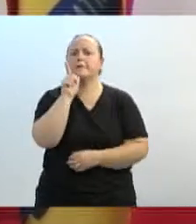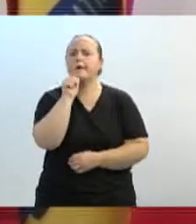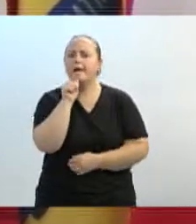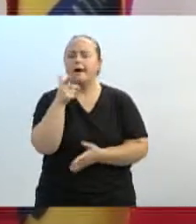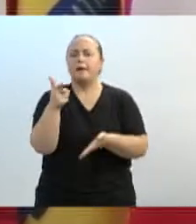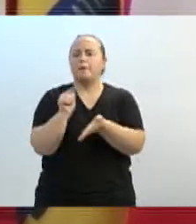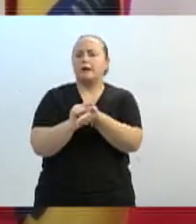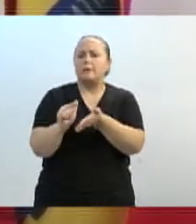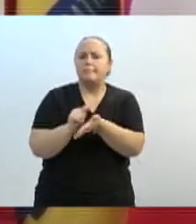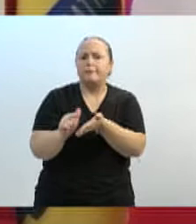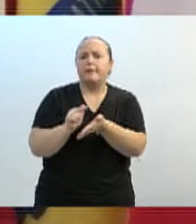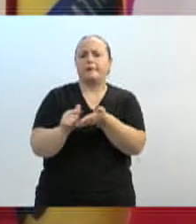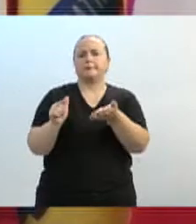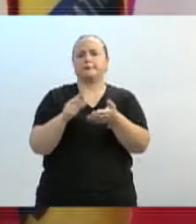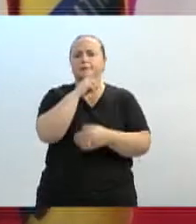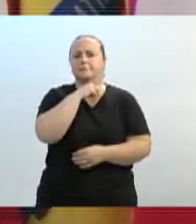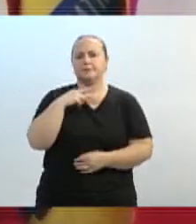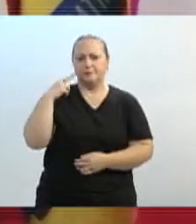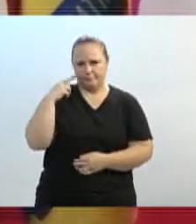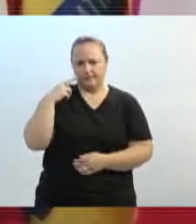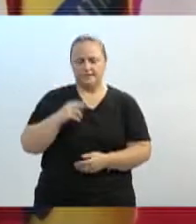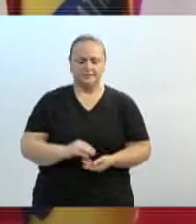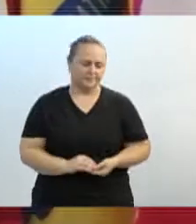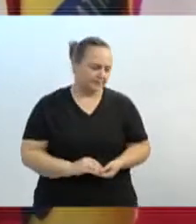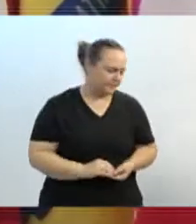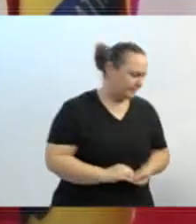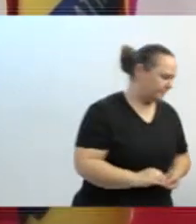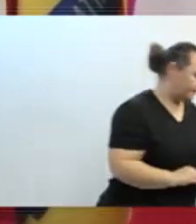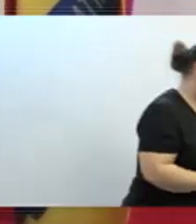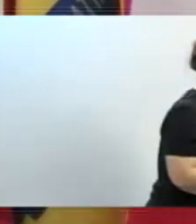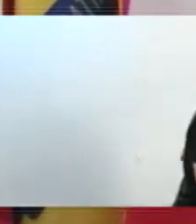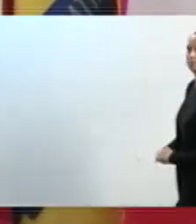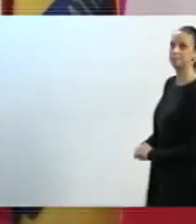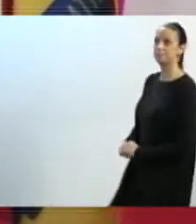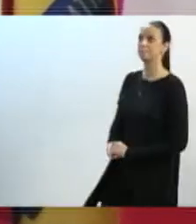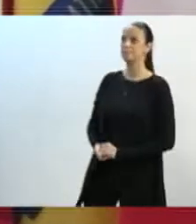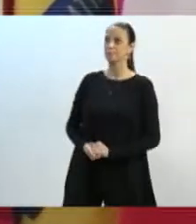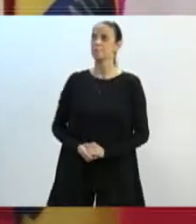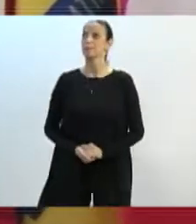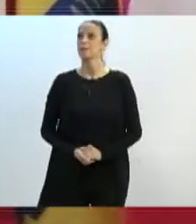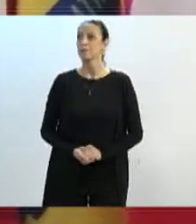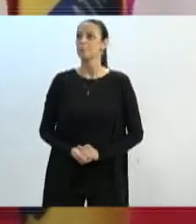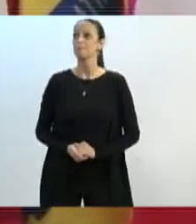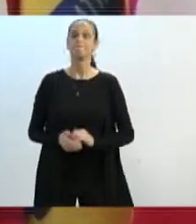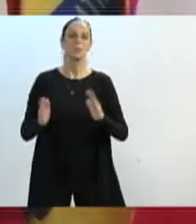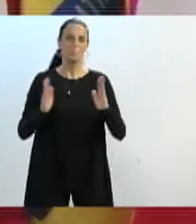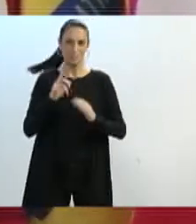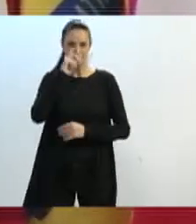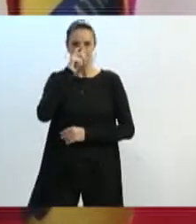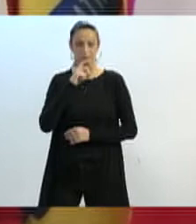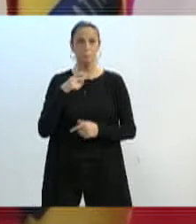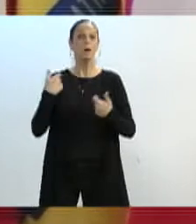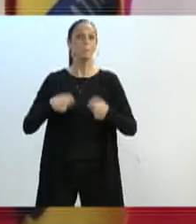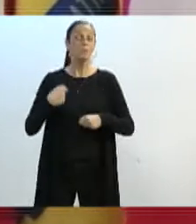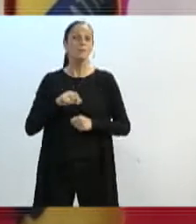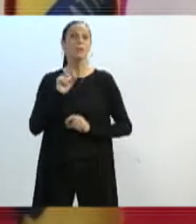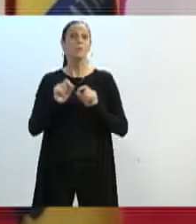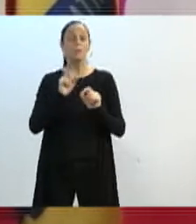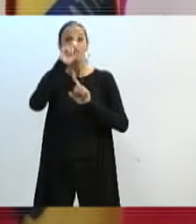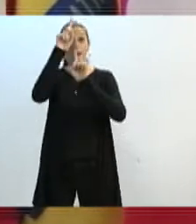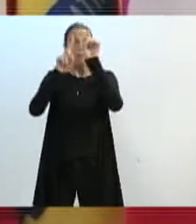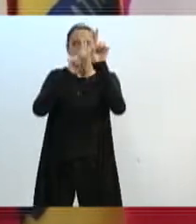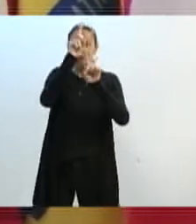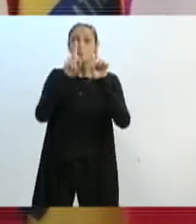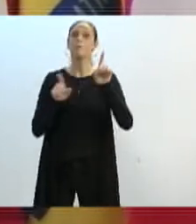básico, enfim. Para dar conta, né, durante o ciclo, por vezes é necessário usar a criatividade, né,